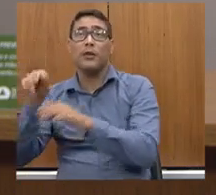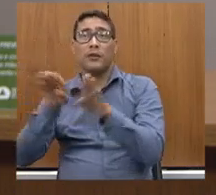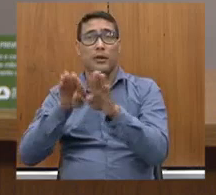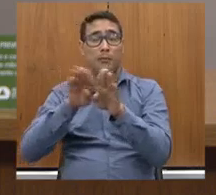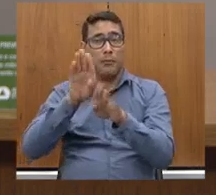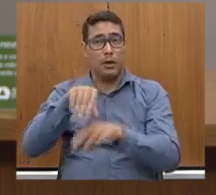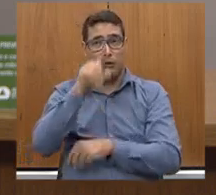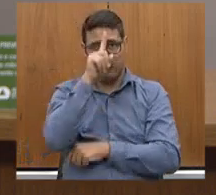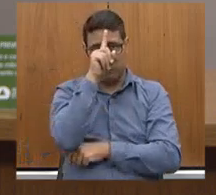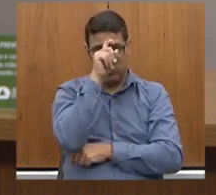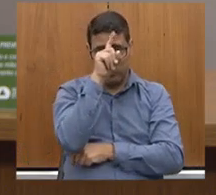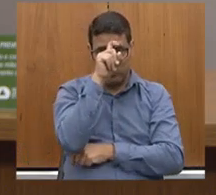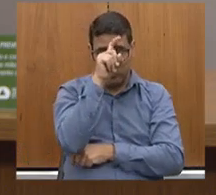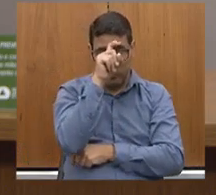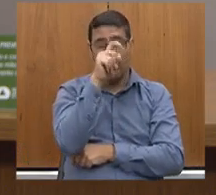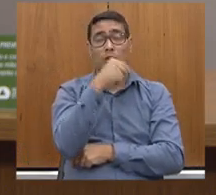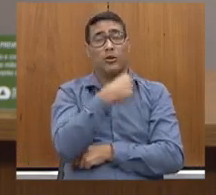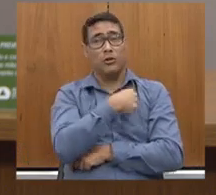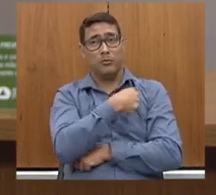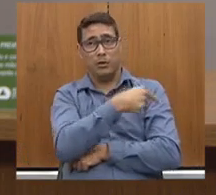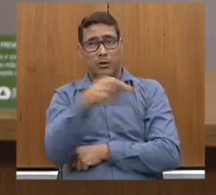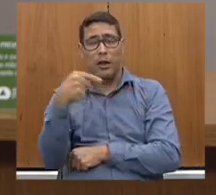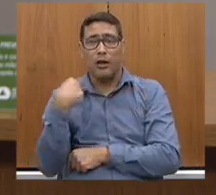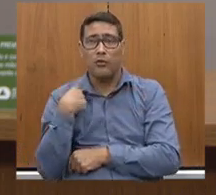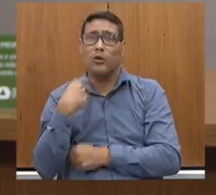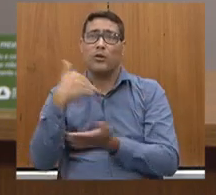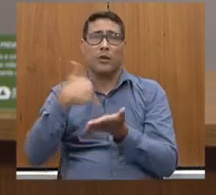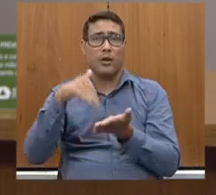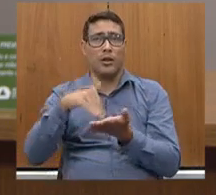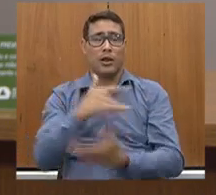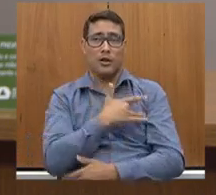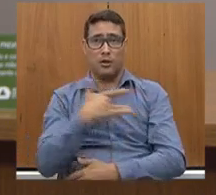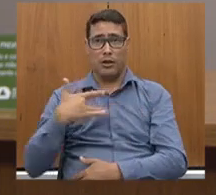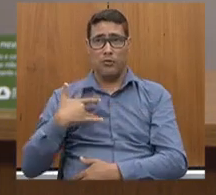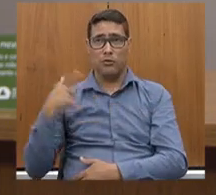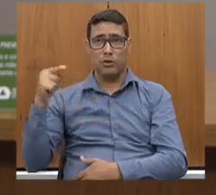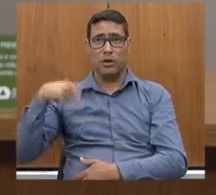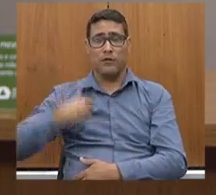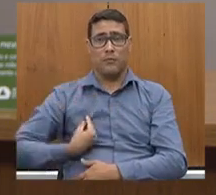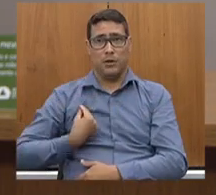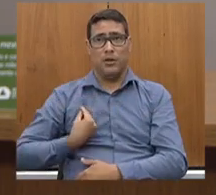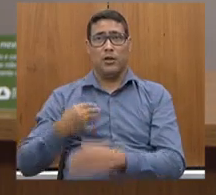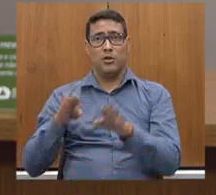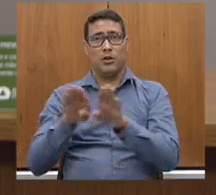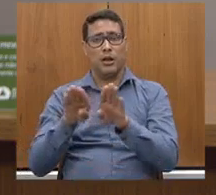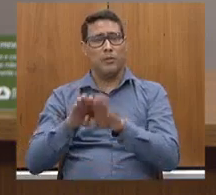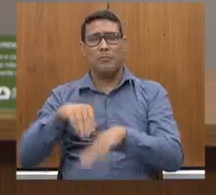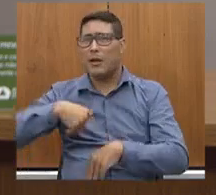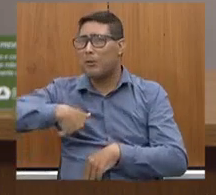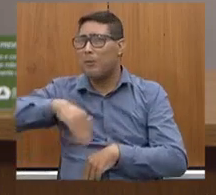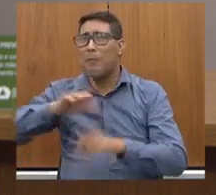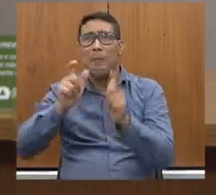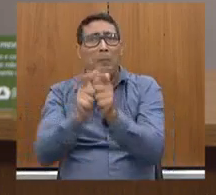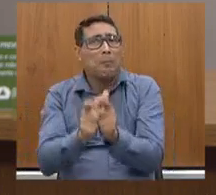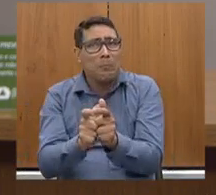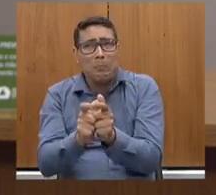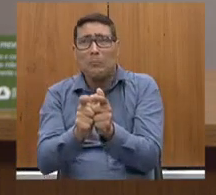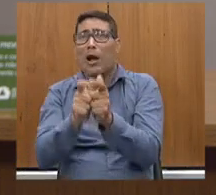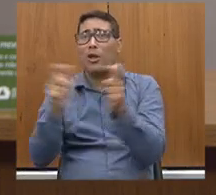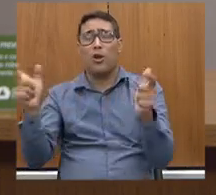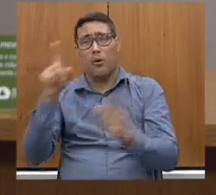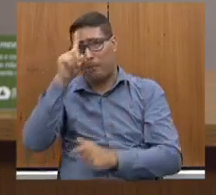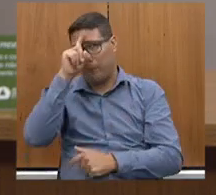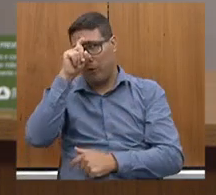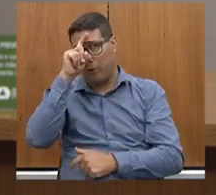como diz o nosso secretário de Saúde, que esteve presente com a gente, um loco, é o maior hospital da rede SUS